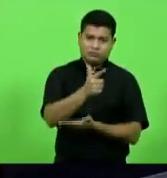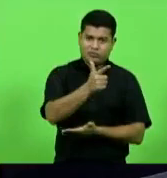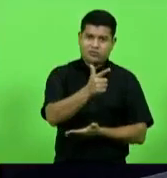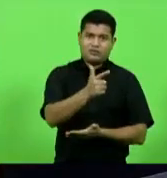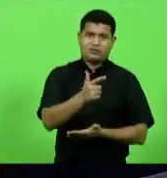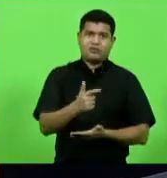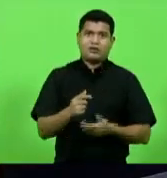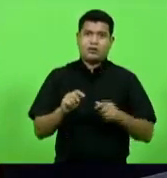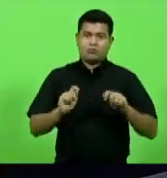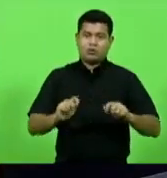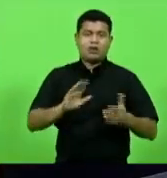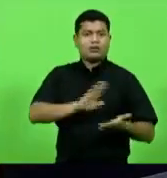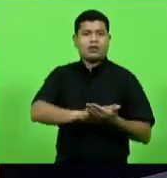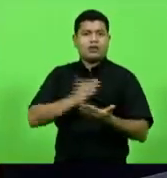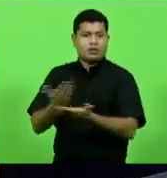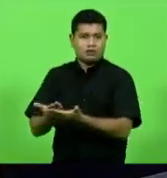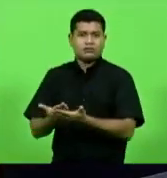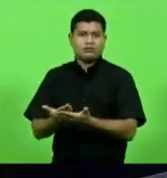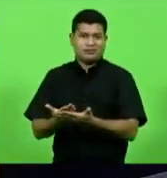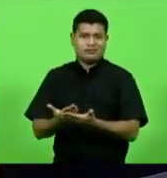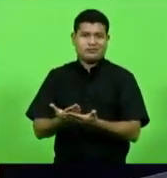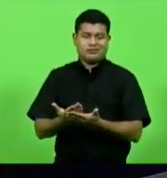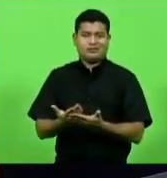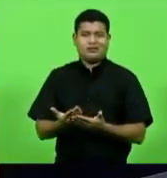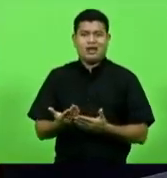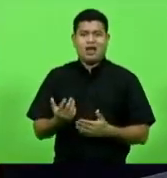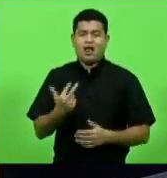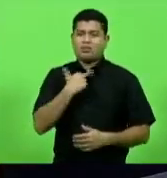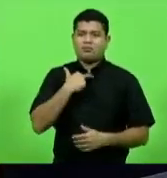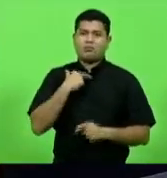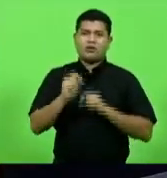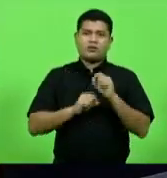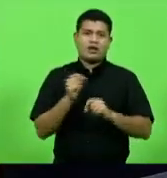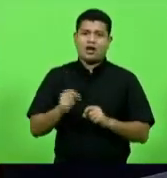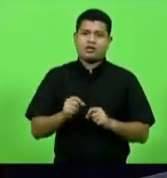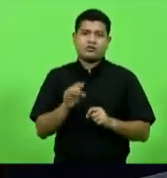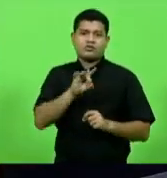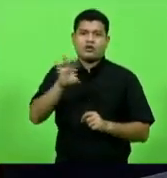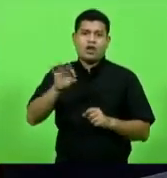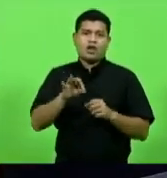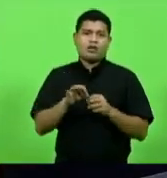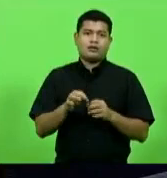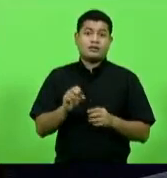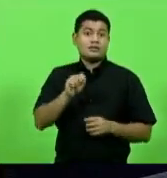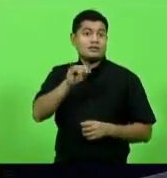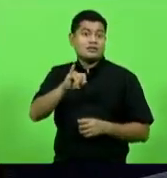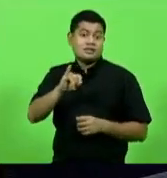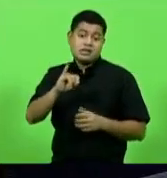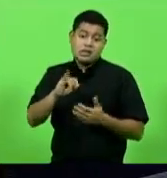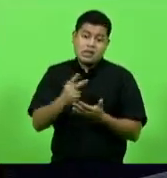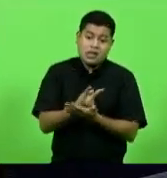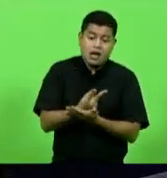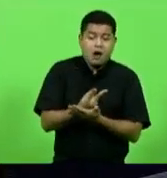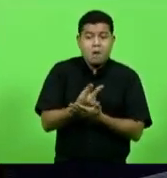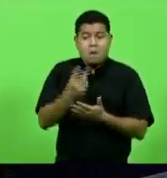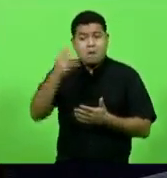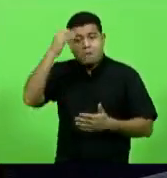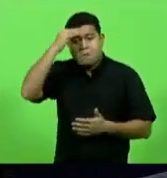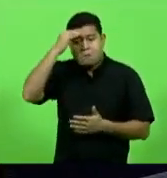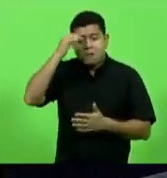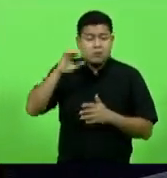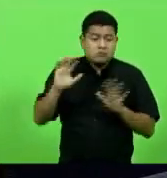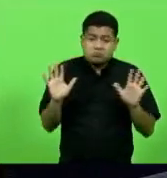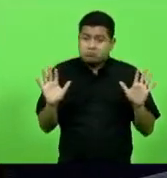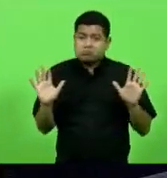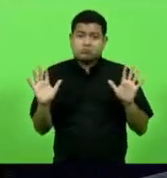traduzir um pouquinho aqui o que a gente está falando não pode se deixar assim a se der errado algo não saber a quem culpar ou a quem penalizar